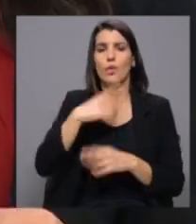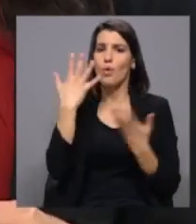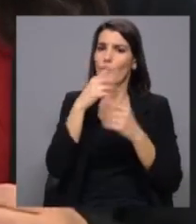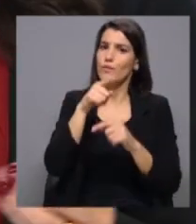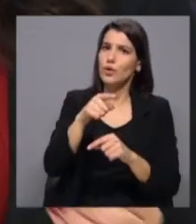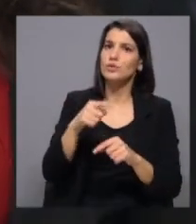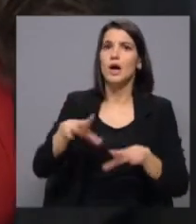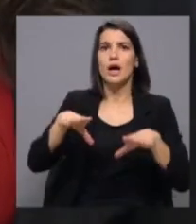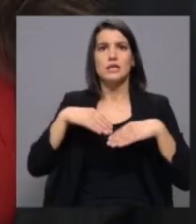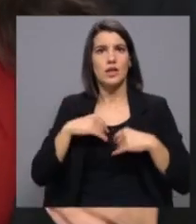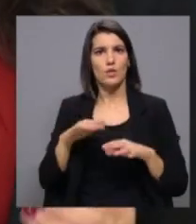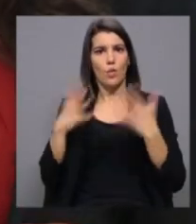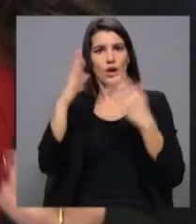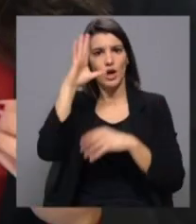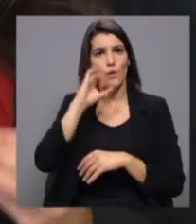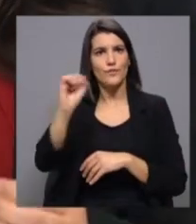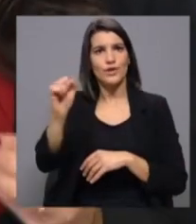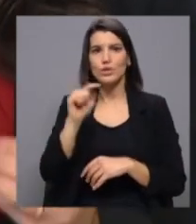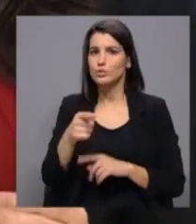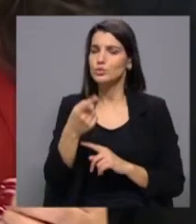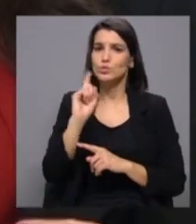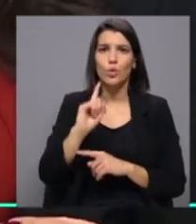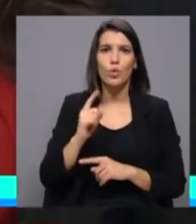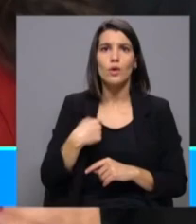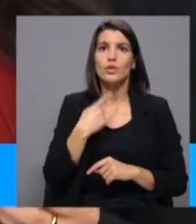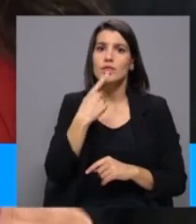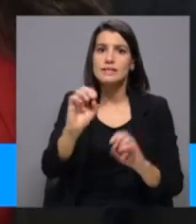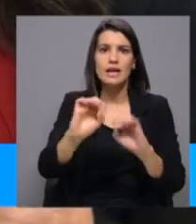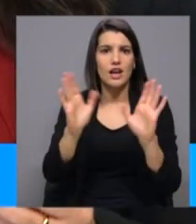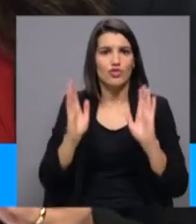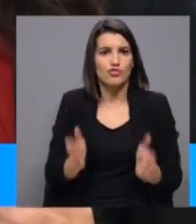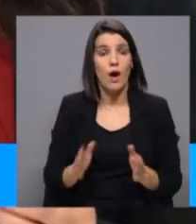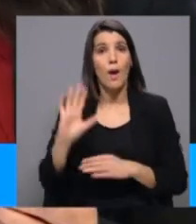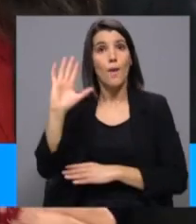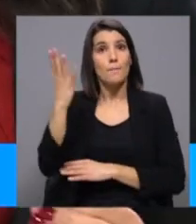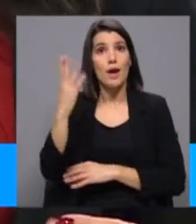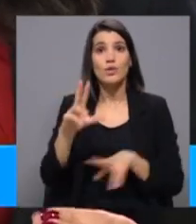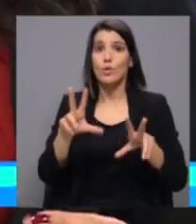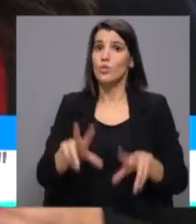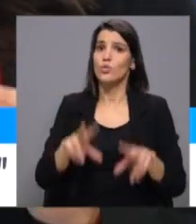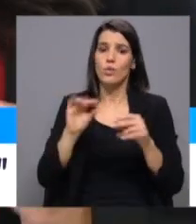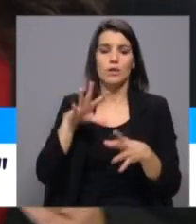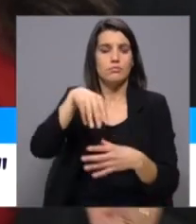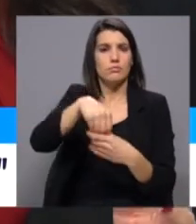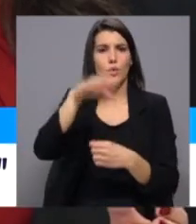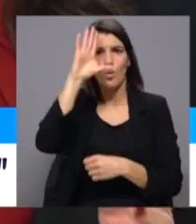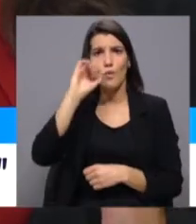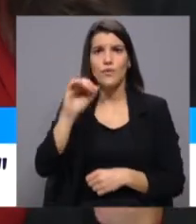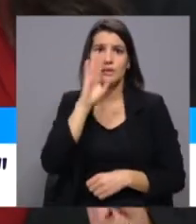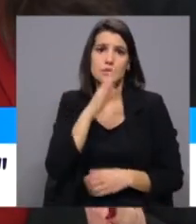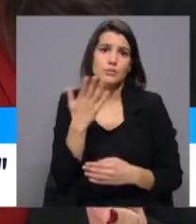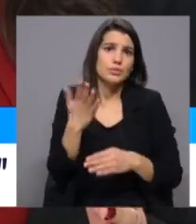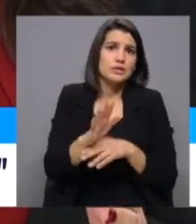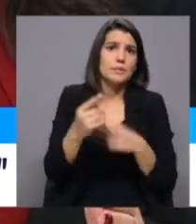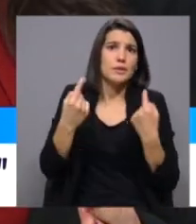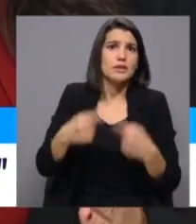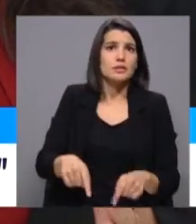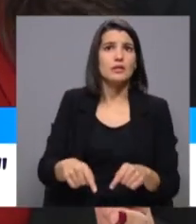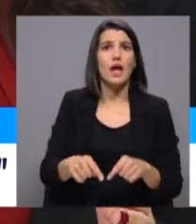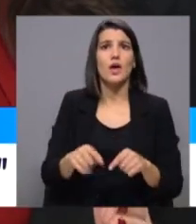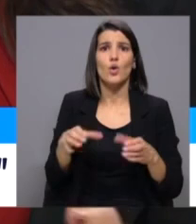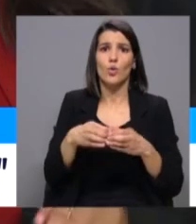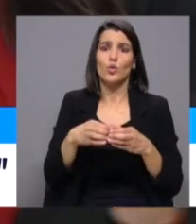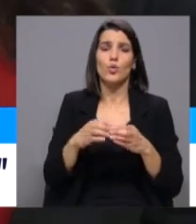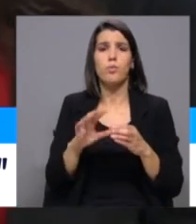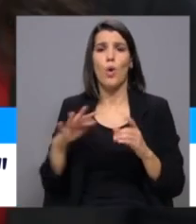viabilizar todo e qualquer governo. Aliás, já deixámos bem claro que o PAN jamais fará parte de um governo que tenha, por exemplo, uma força populista